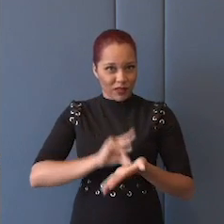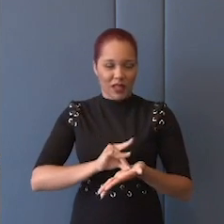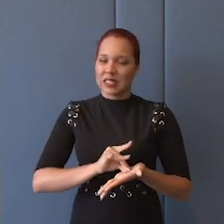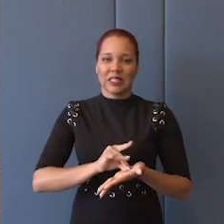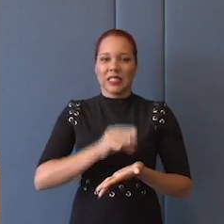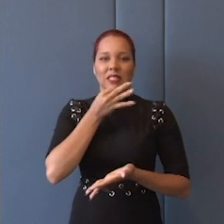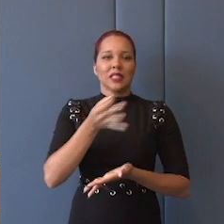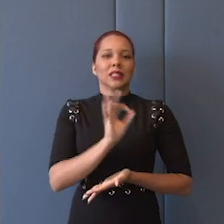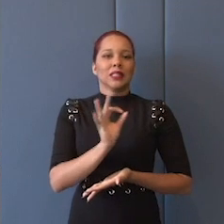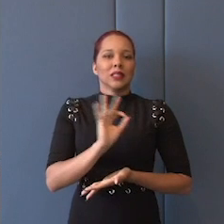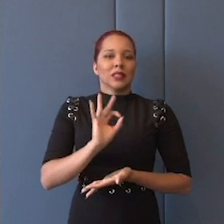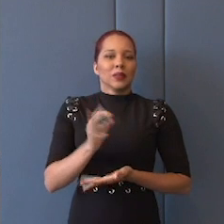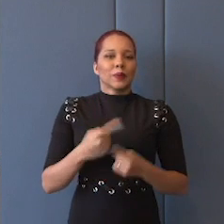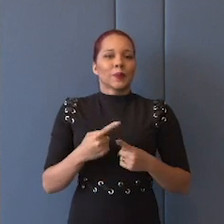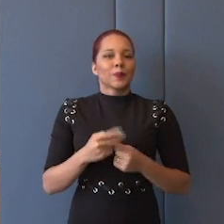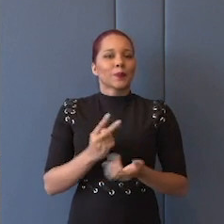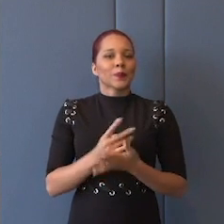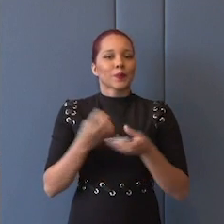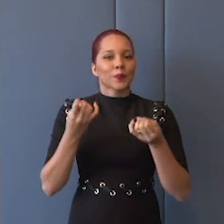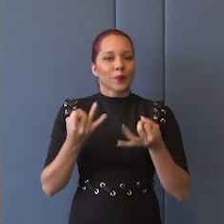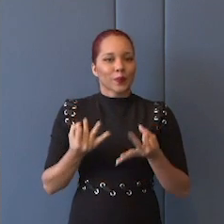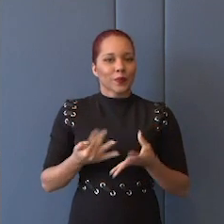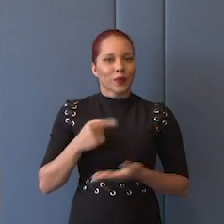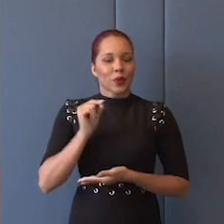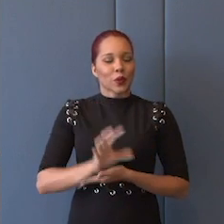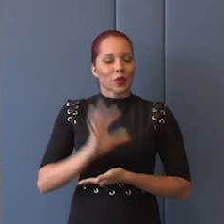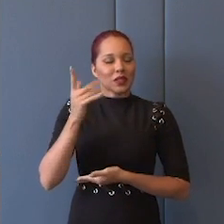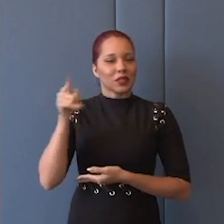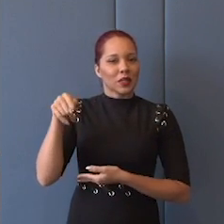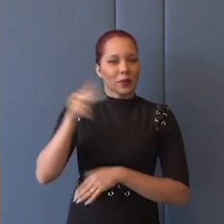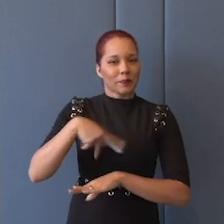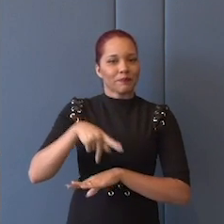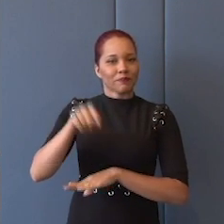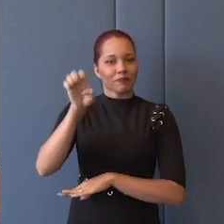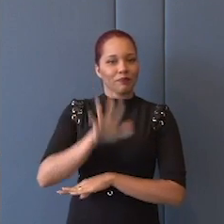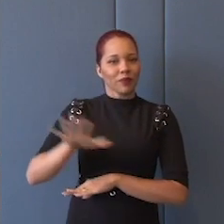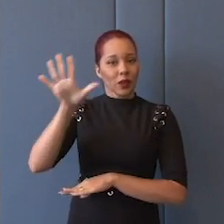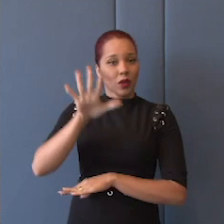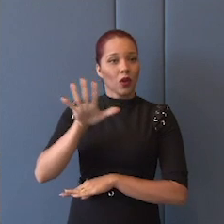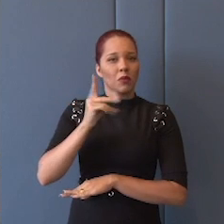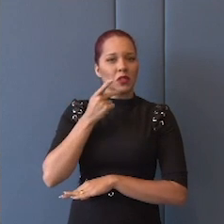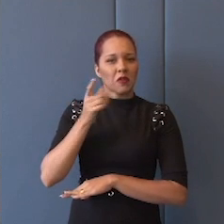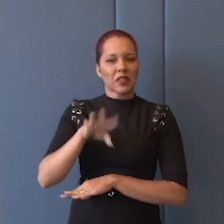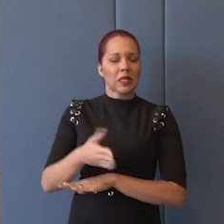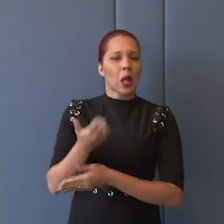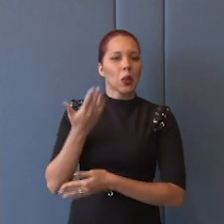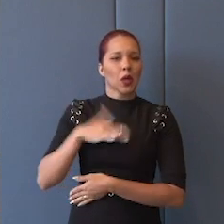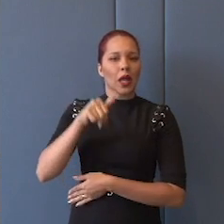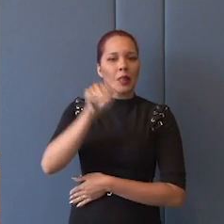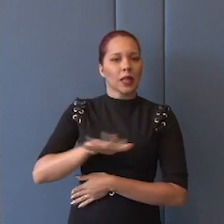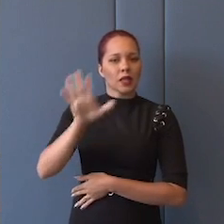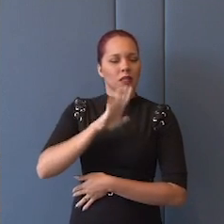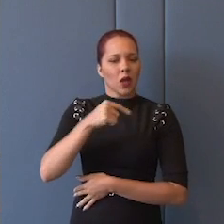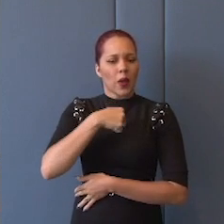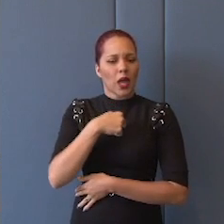Mesmo porque, e aí voltando, as coisas que estão acontecendo na Europa, isso de negar a nação, negar a nacionalidade, acaba criando